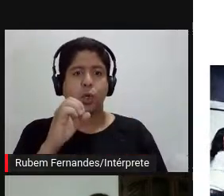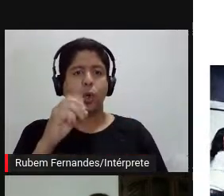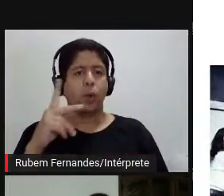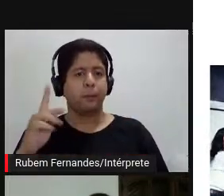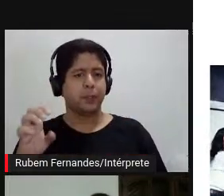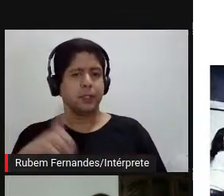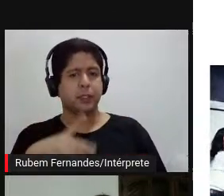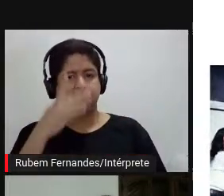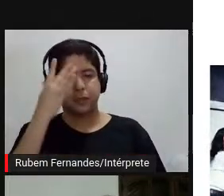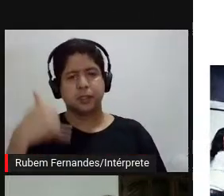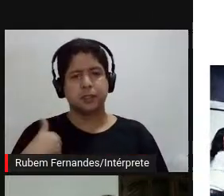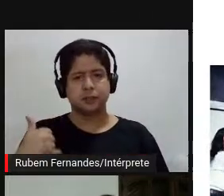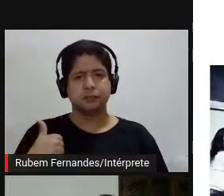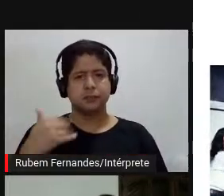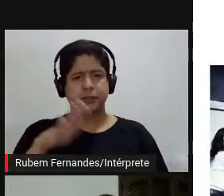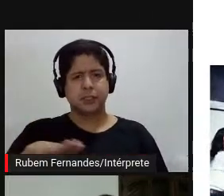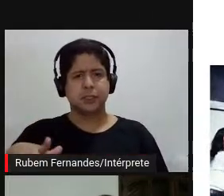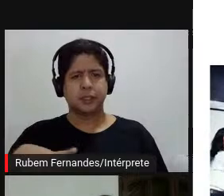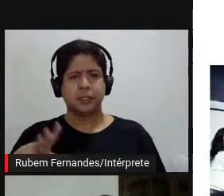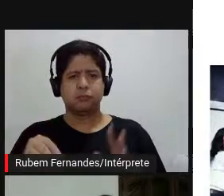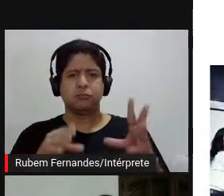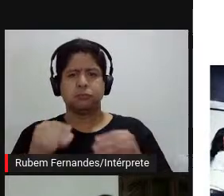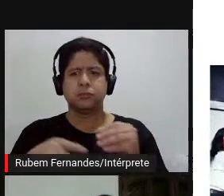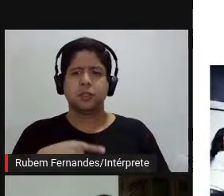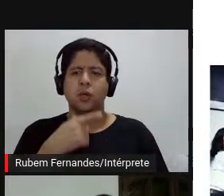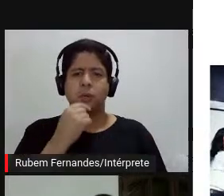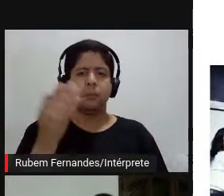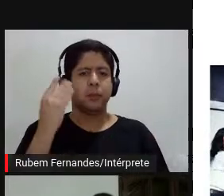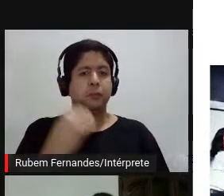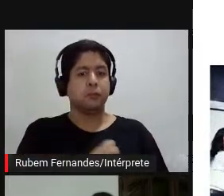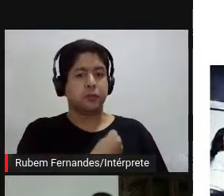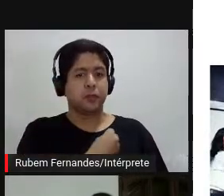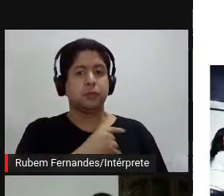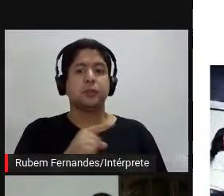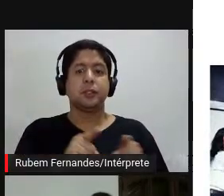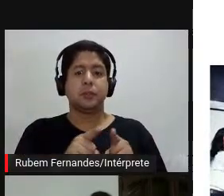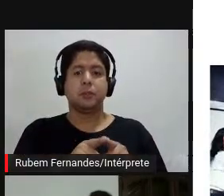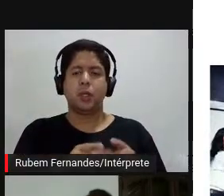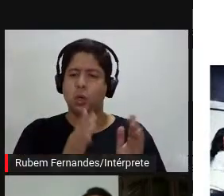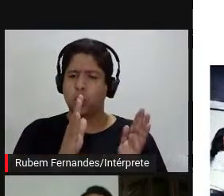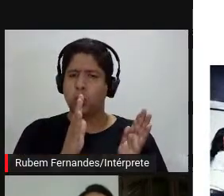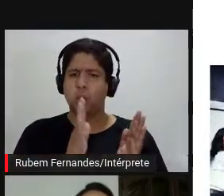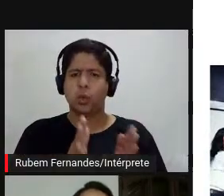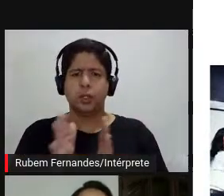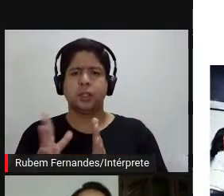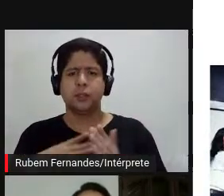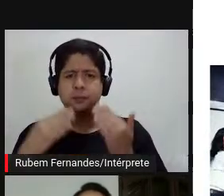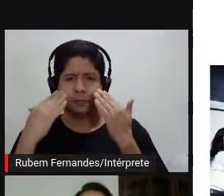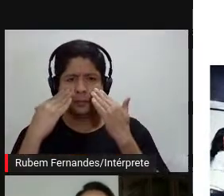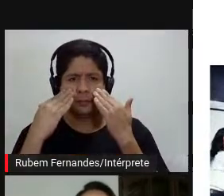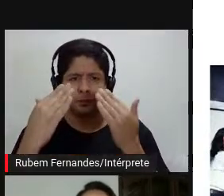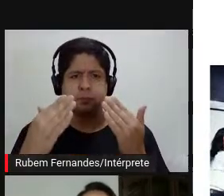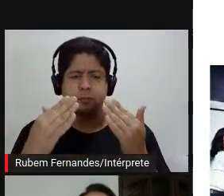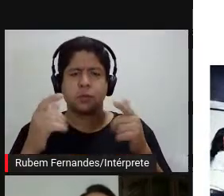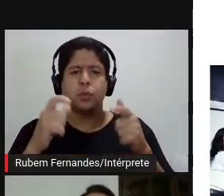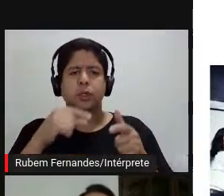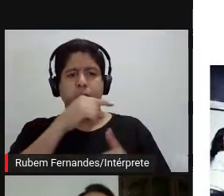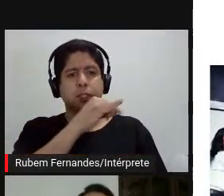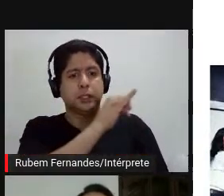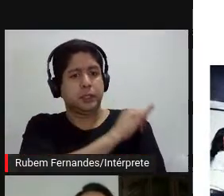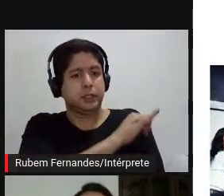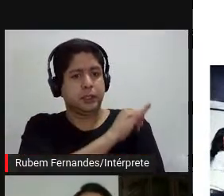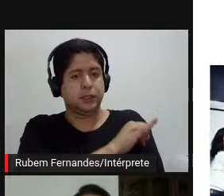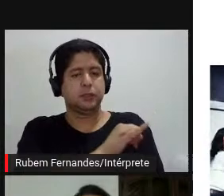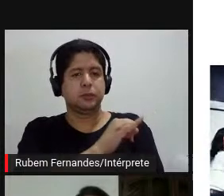pegando em tudo, o artista estava vivo, obviamente, e organizou essa mostra numa galeria no Rio de Janeiro. Na